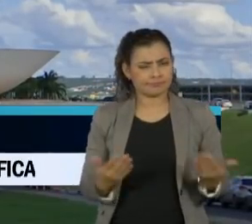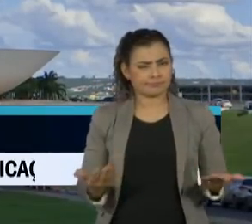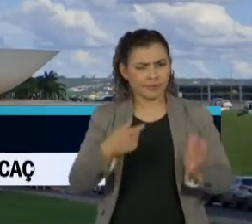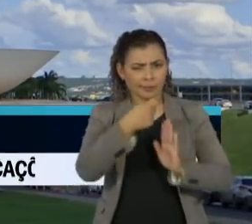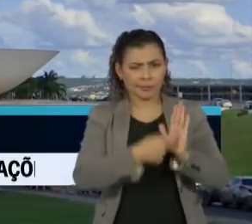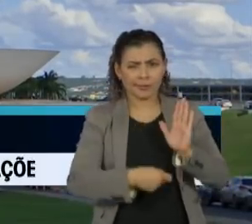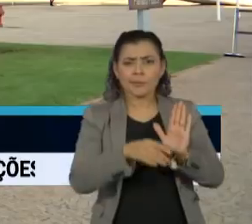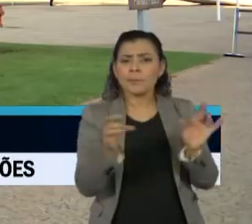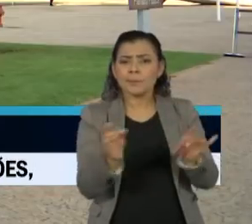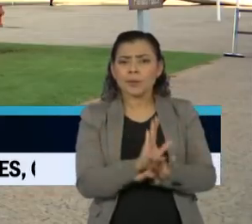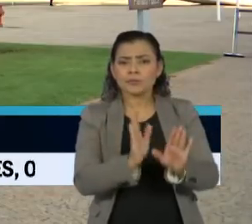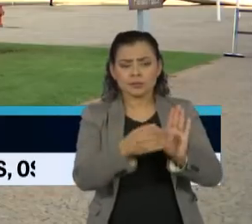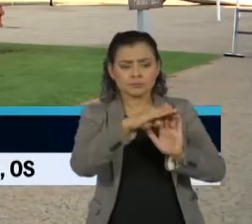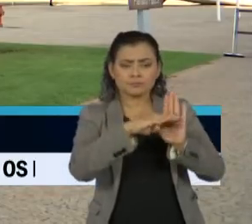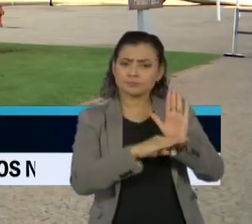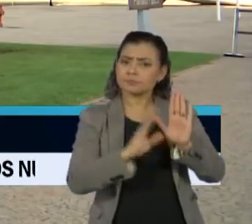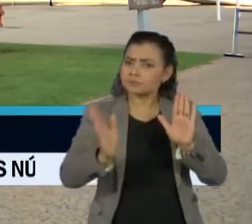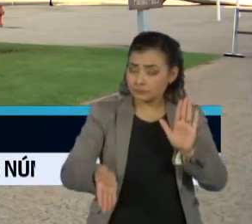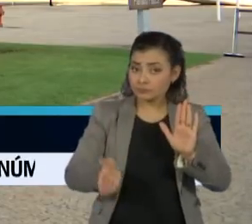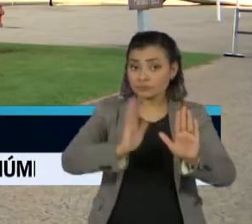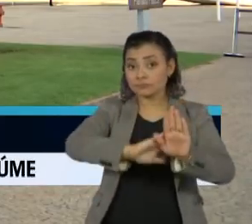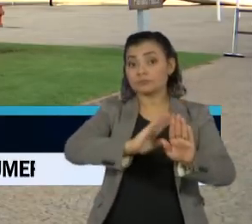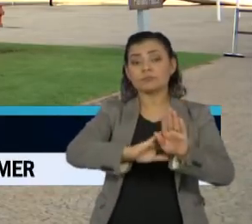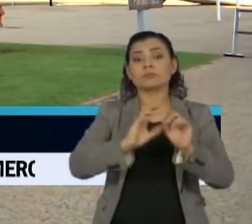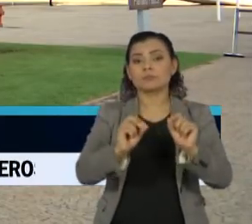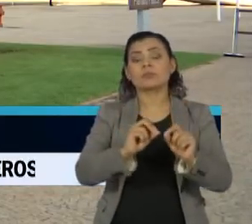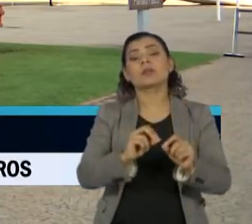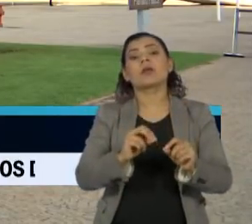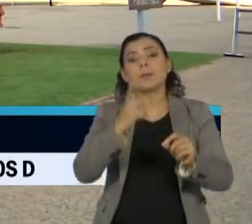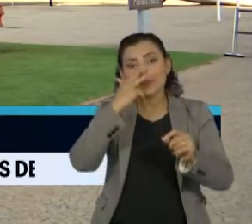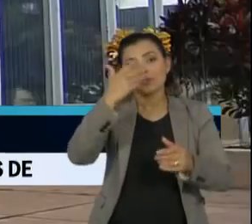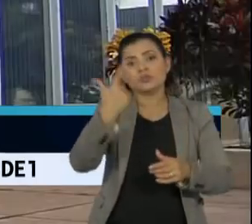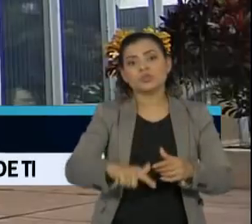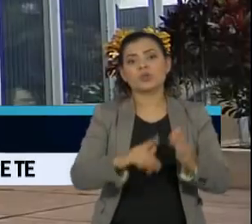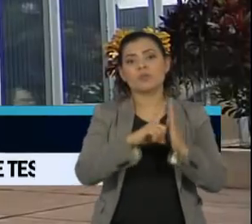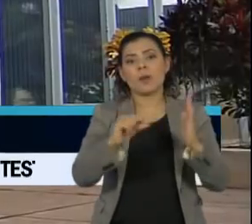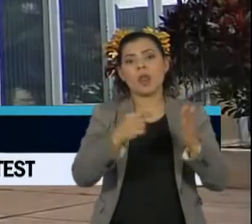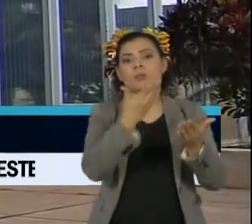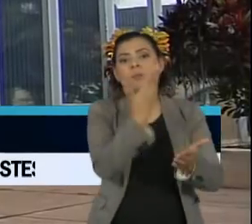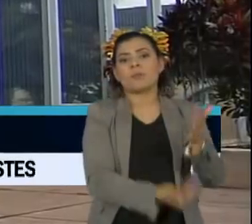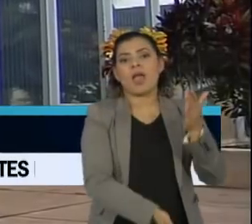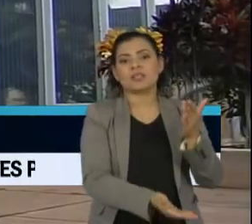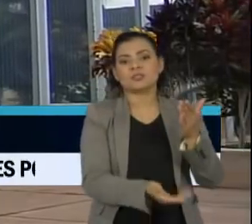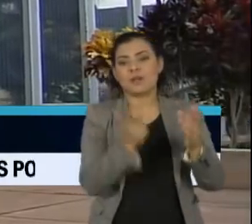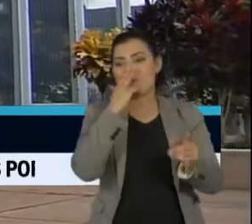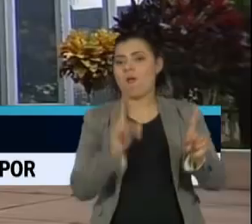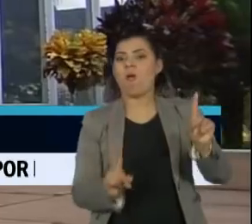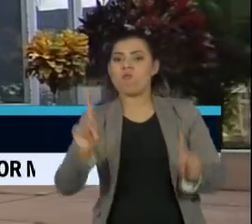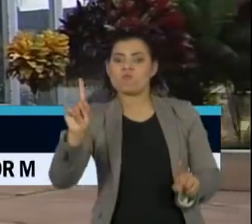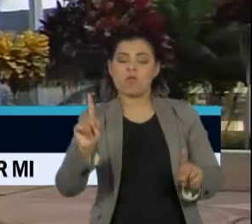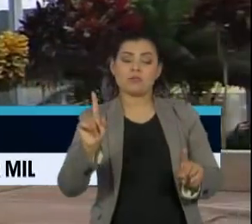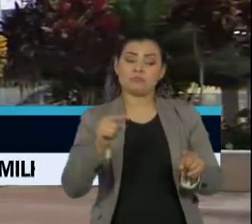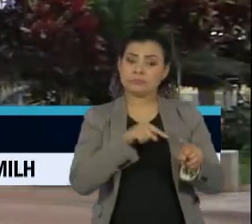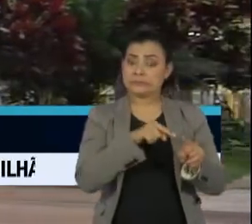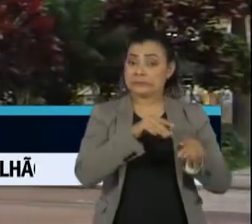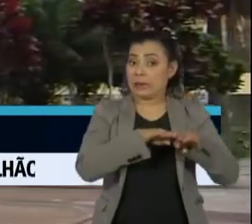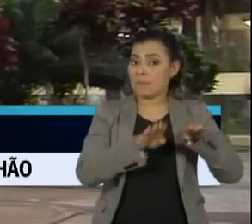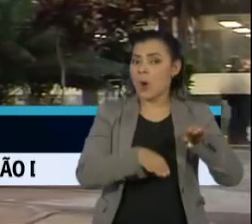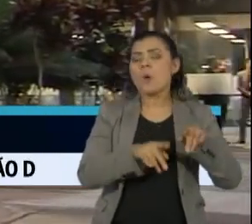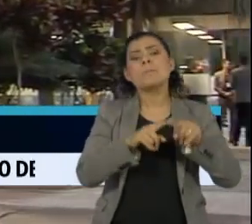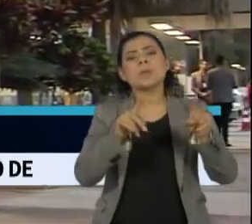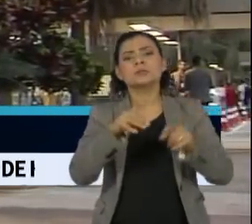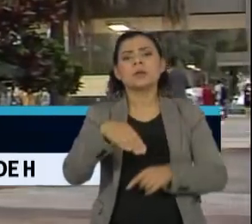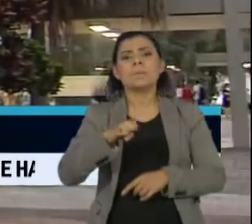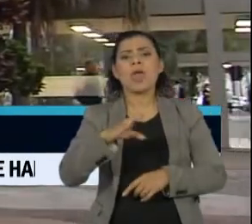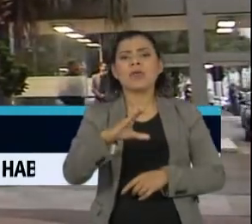para ser votado na Câmara. Nos bastidores, falava-se em nova derrota para o Planalto. O que teria motivado a mudança de posição do MEC, que desde